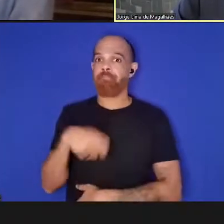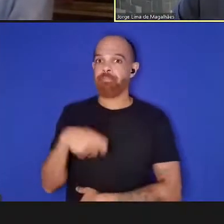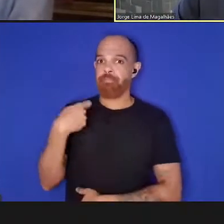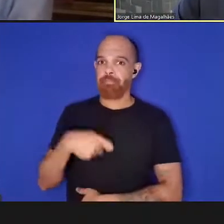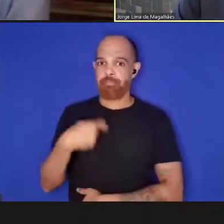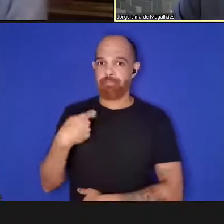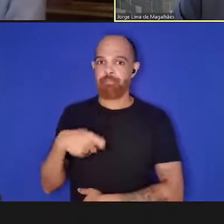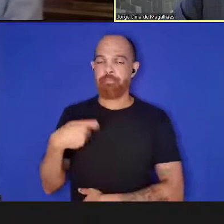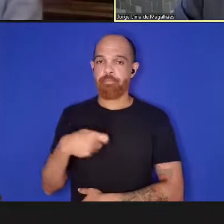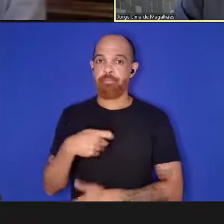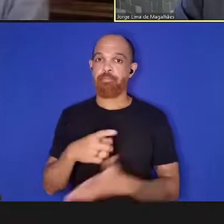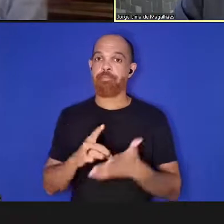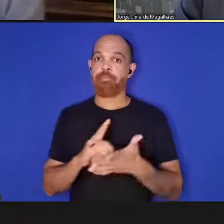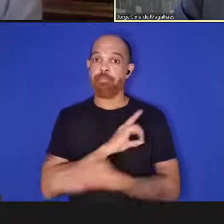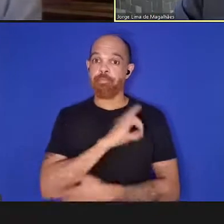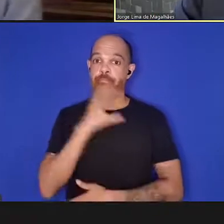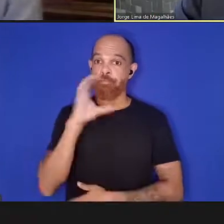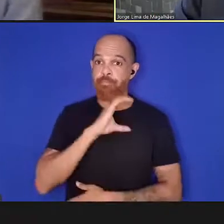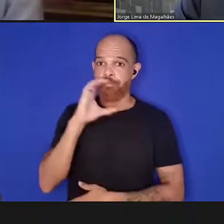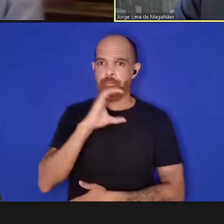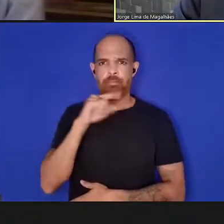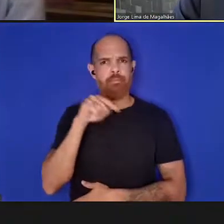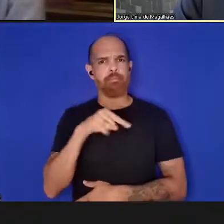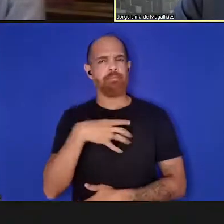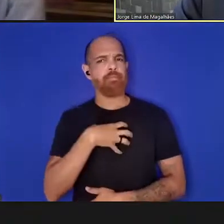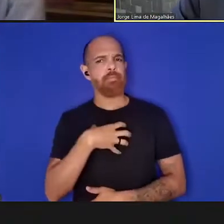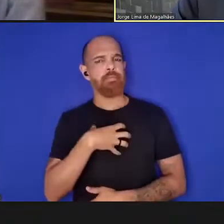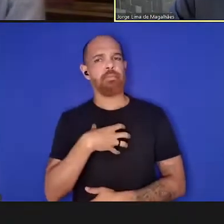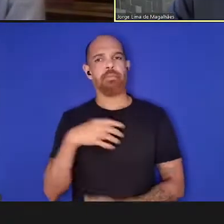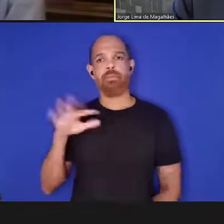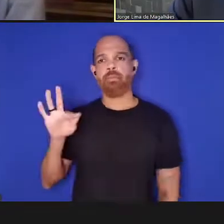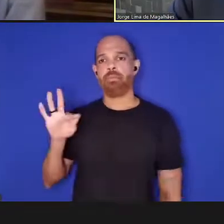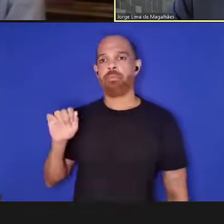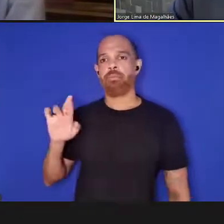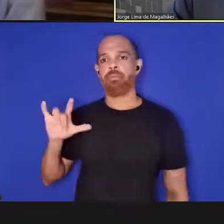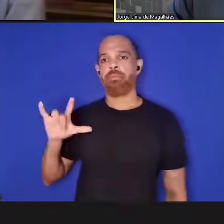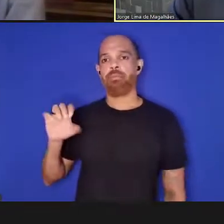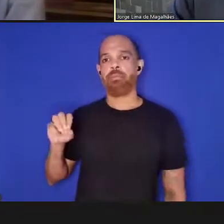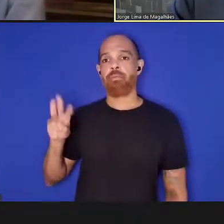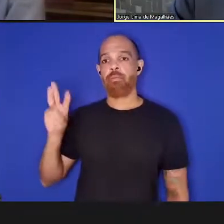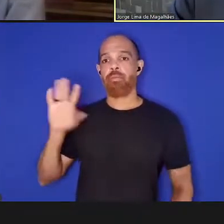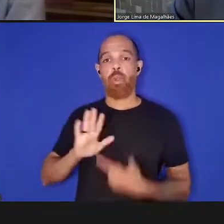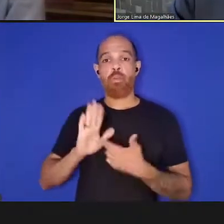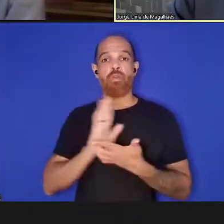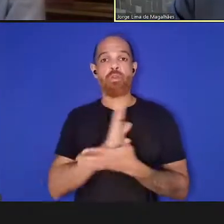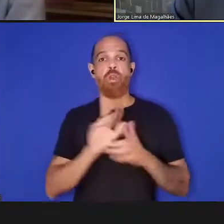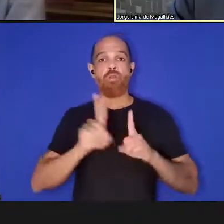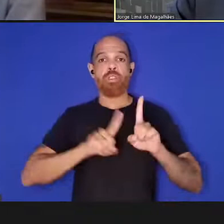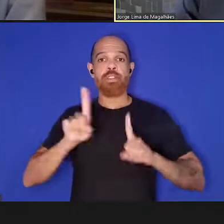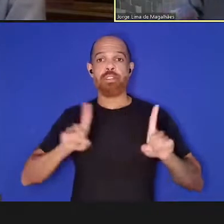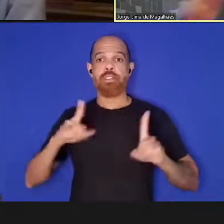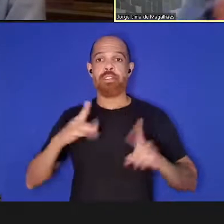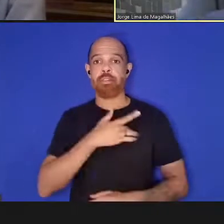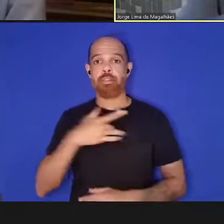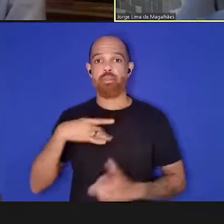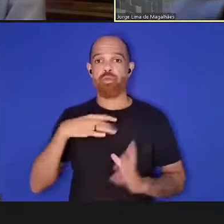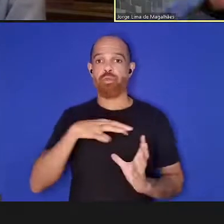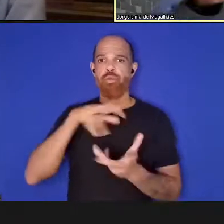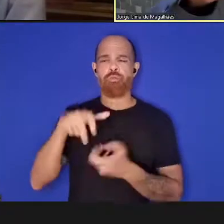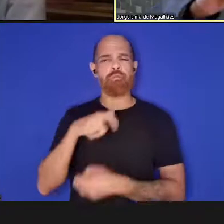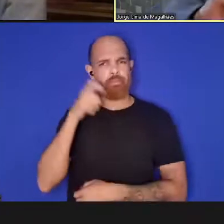premente nesse sentido Farlow nos mostrou os índices da saúde global interessante